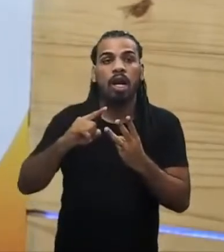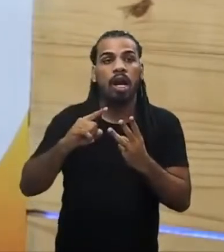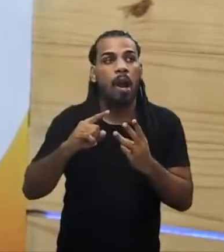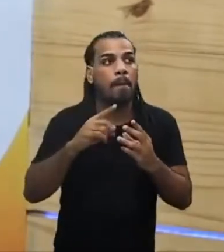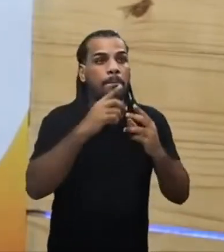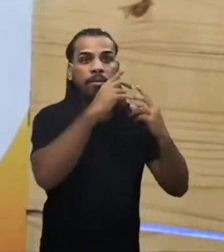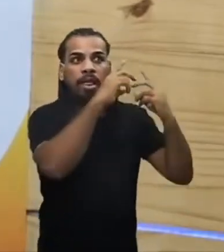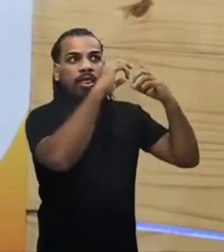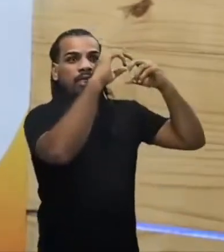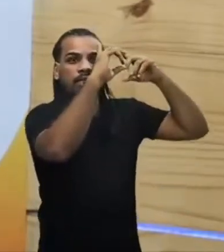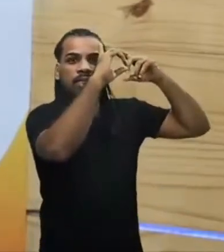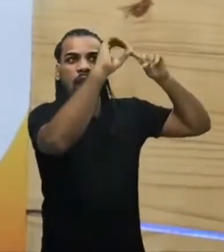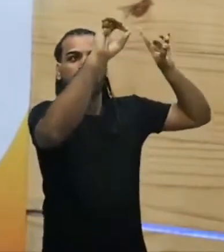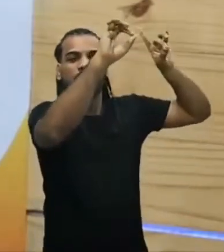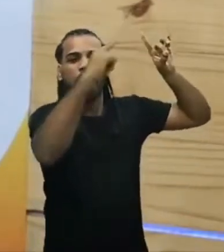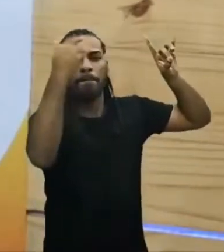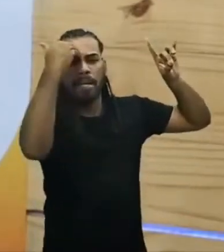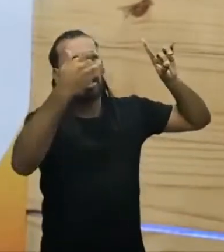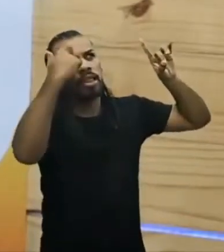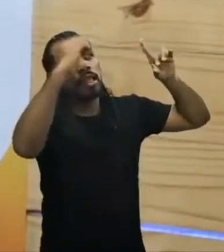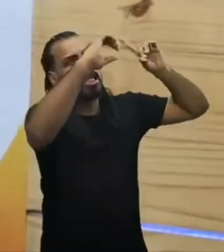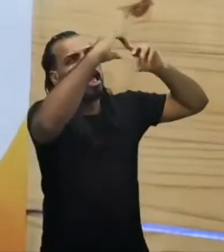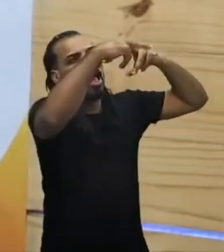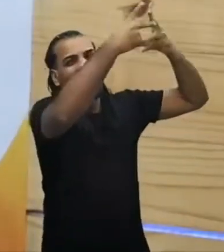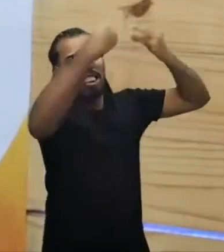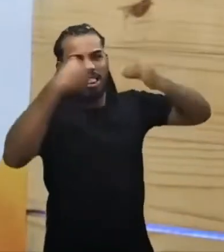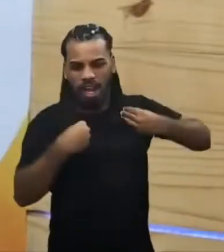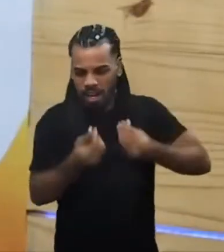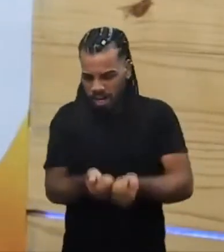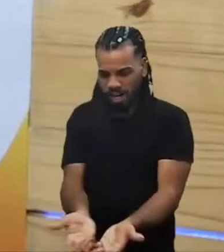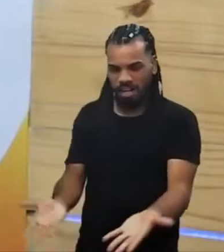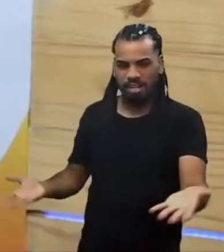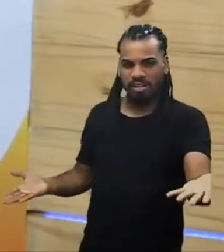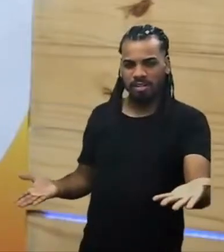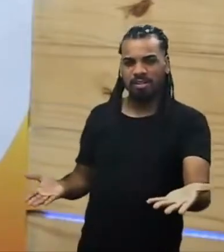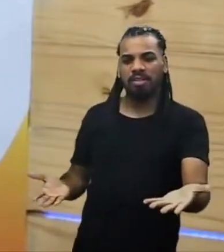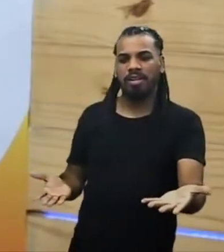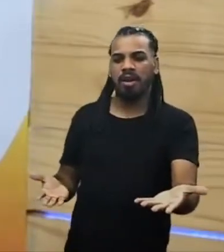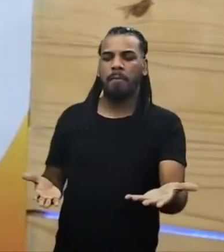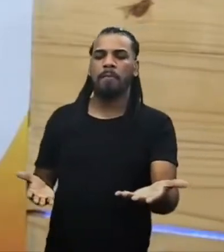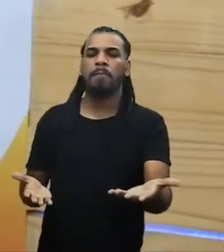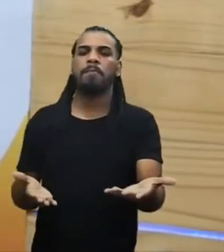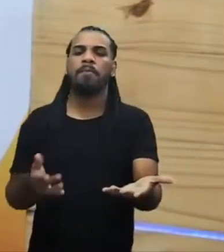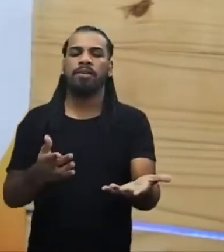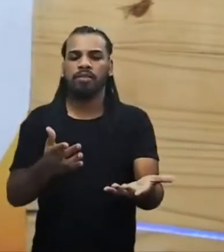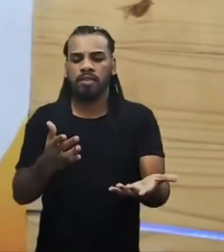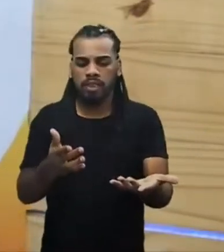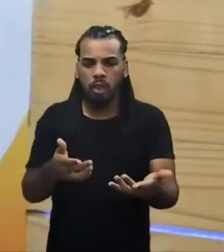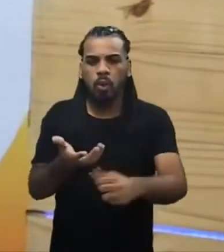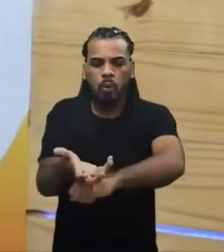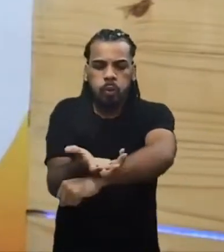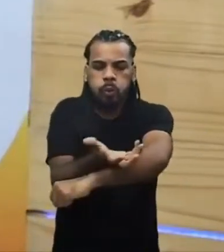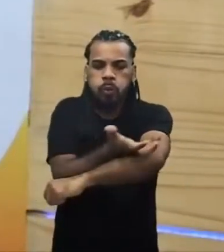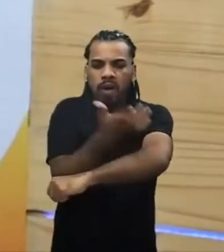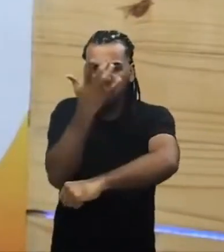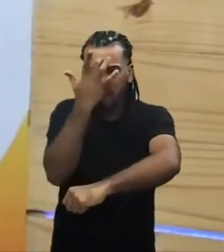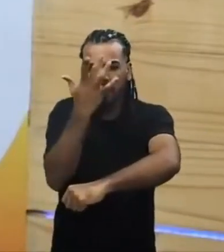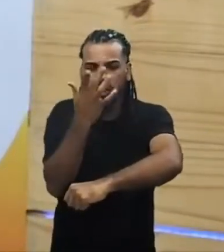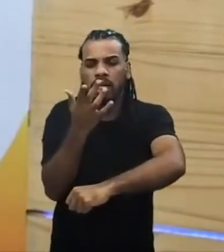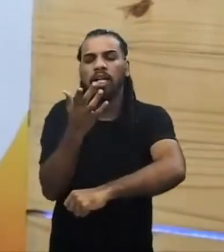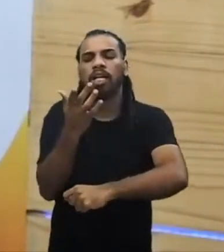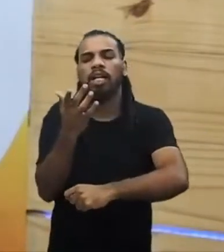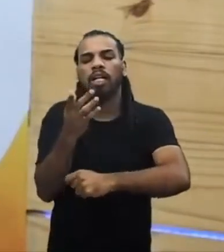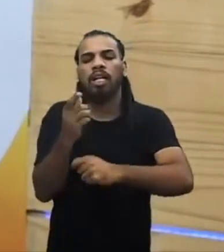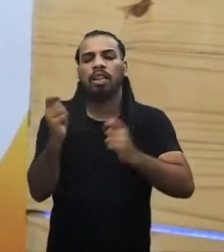para os homens. Para agilizar, para facilitar o plantio, cultivo, até porque eles não tinham